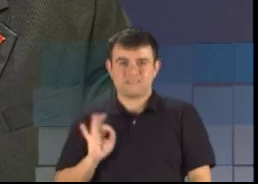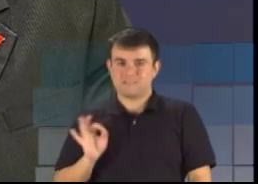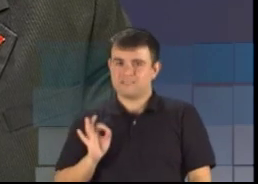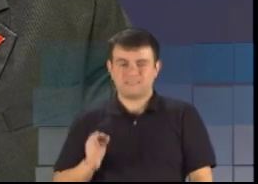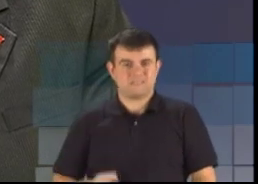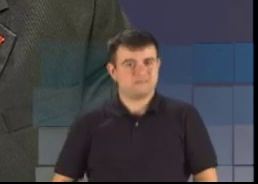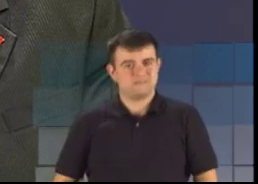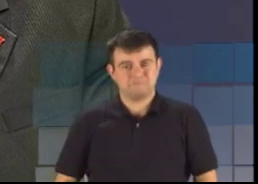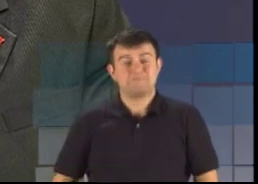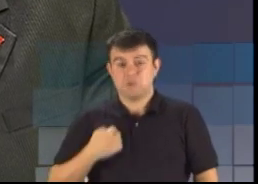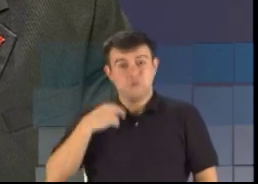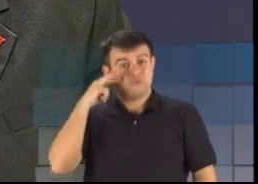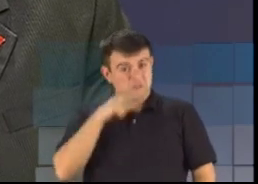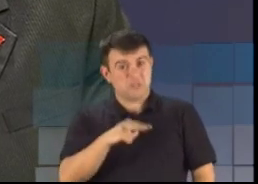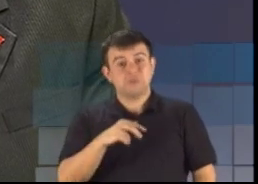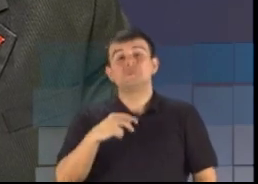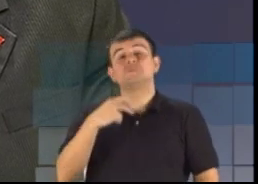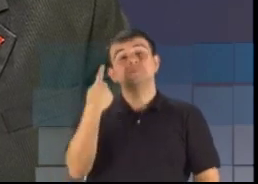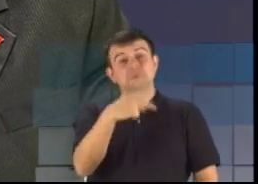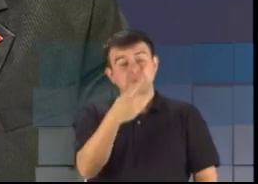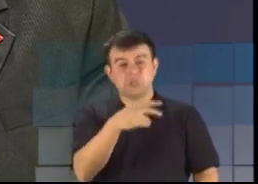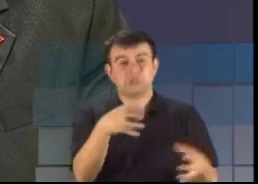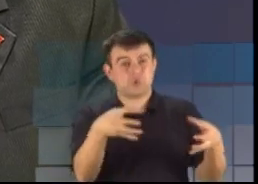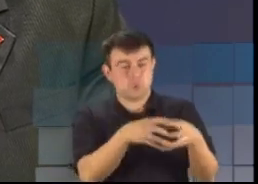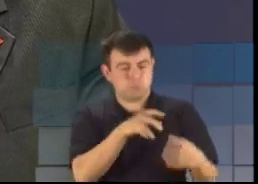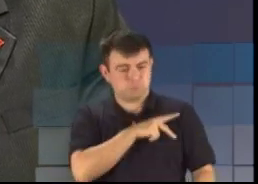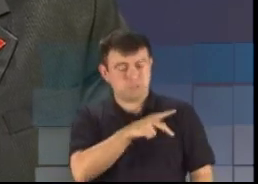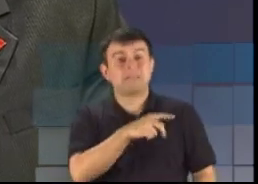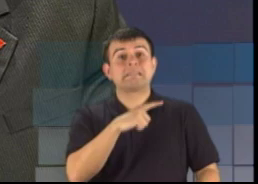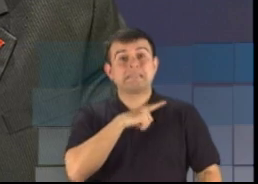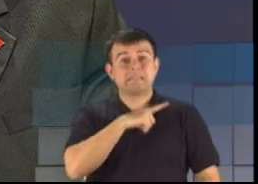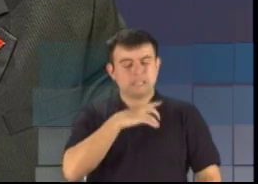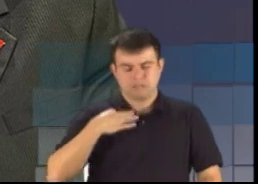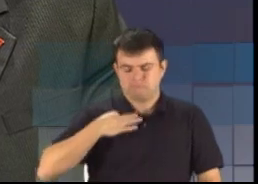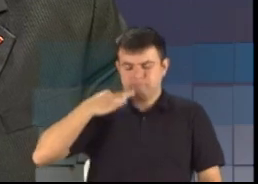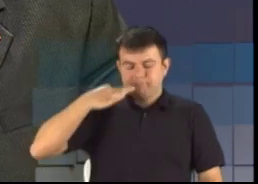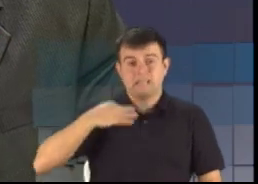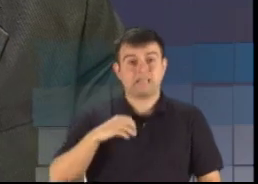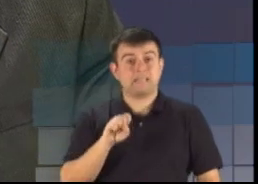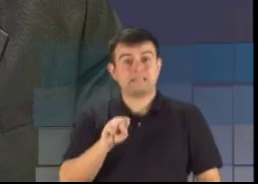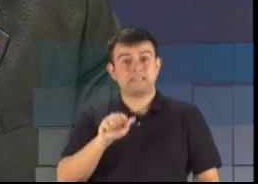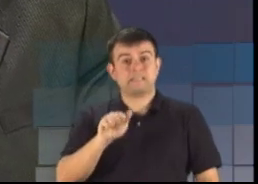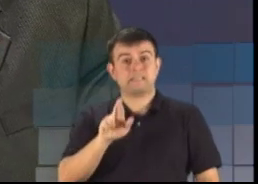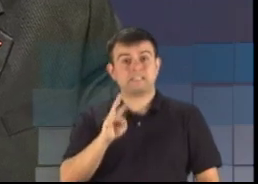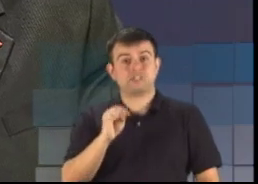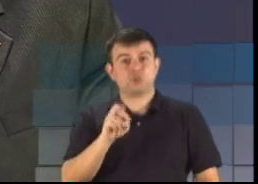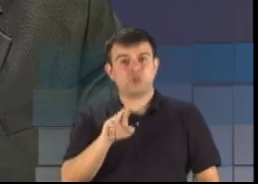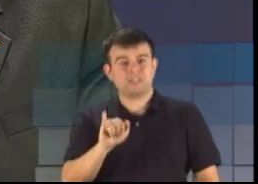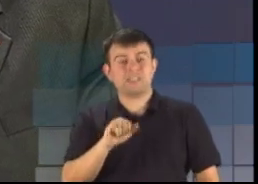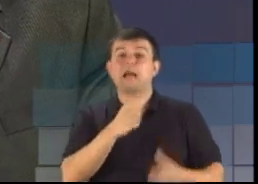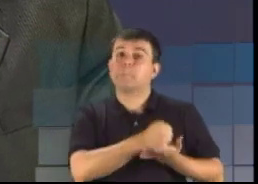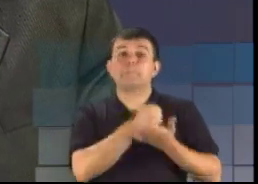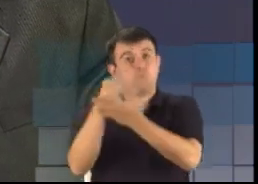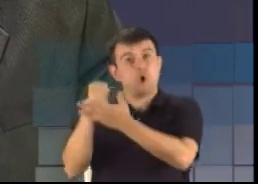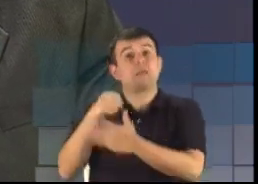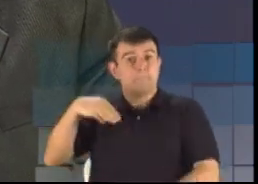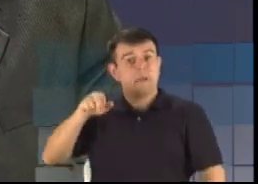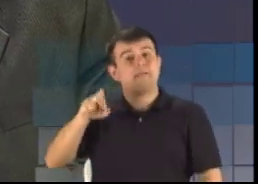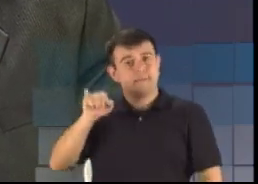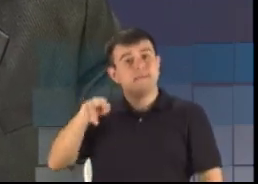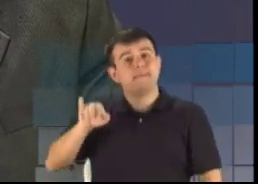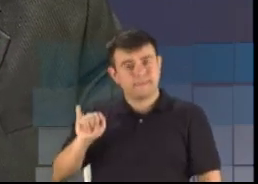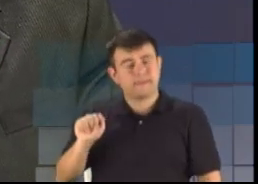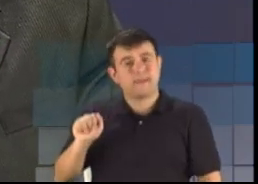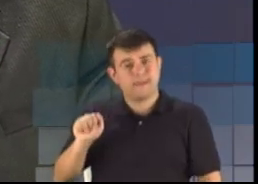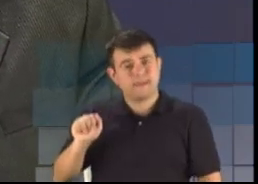que o seu partido tem o Sartori como candidato a governador, que apoia a Marina. E o